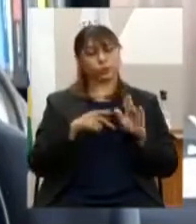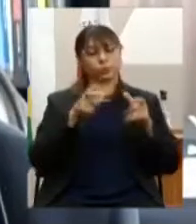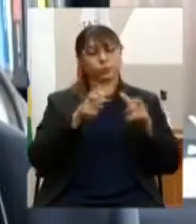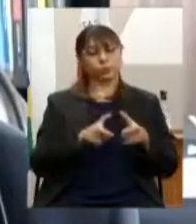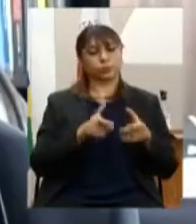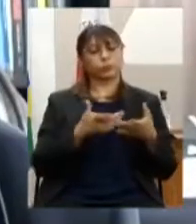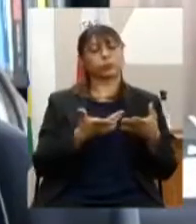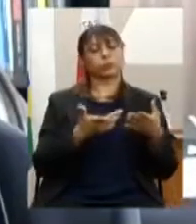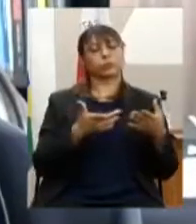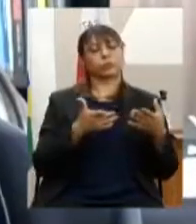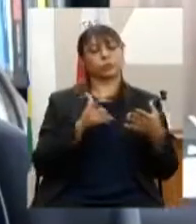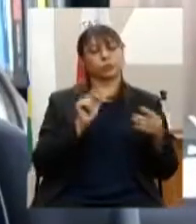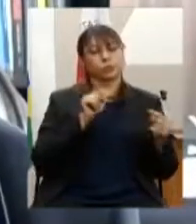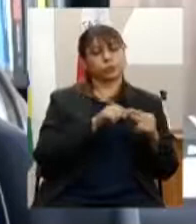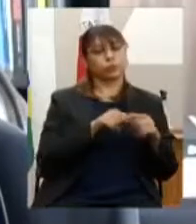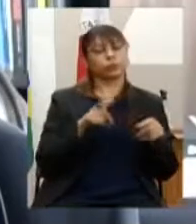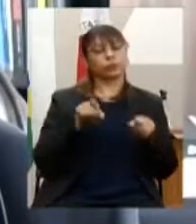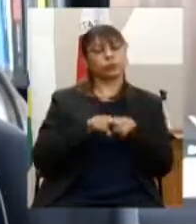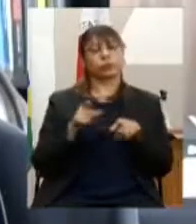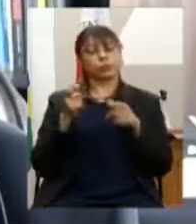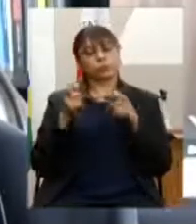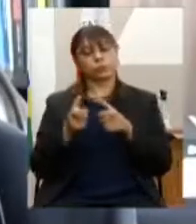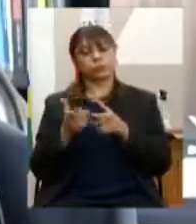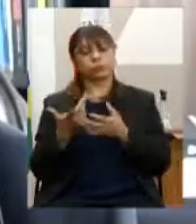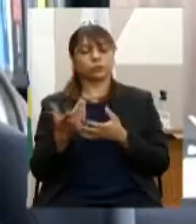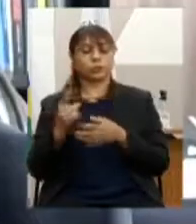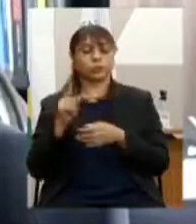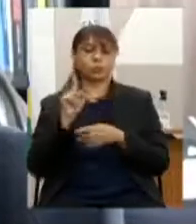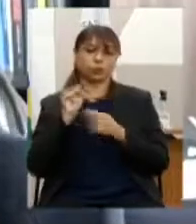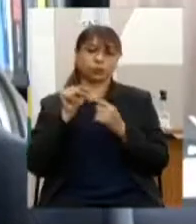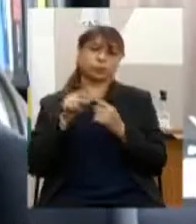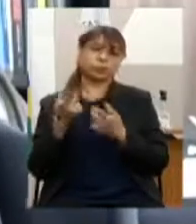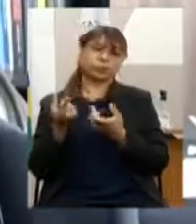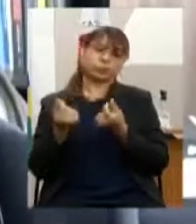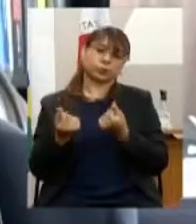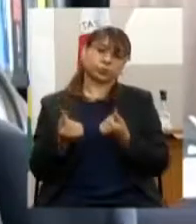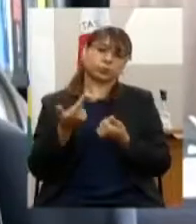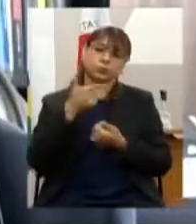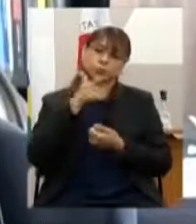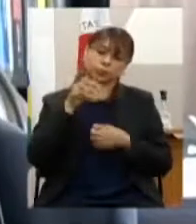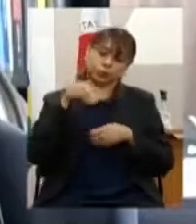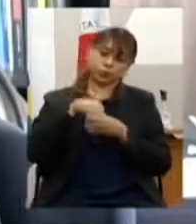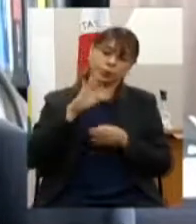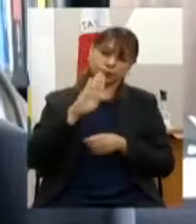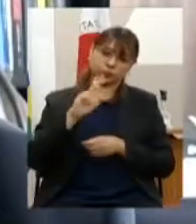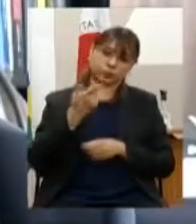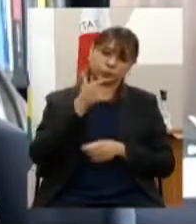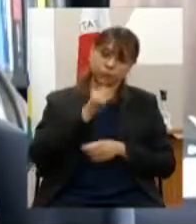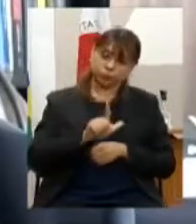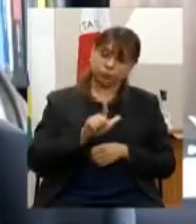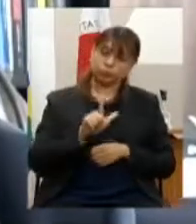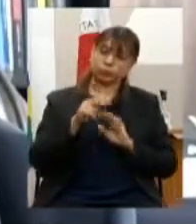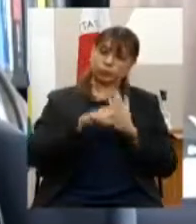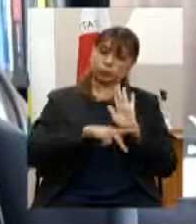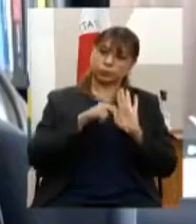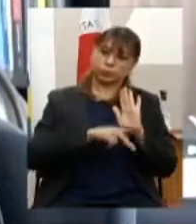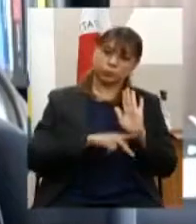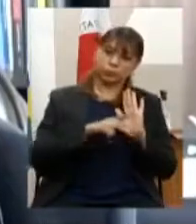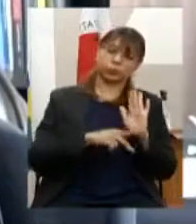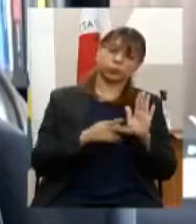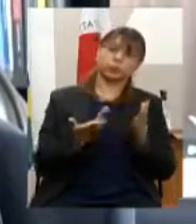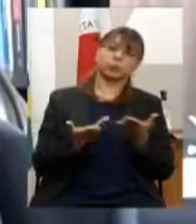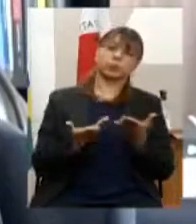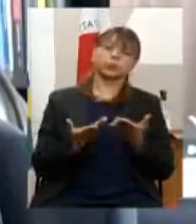meta financeira na região intermediária de Belo Horizonte para a realização dos projetos da jardineira a patrimônio de Belo